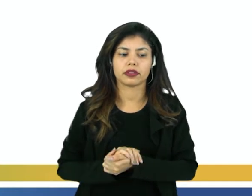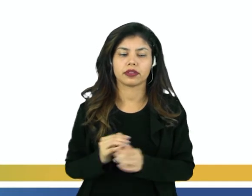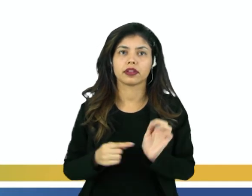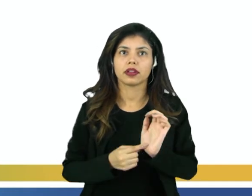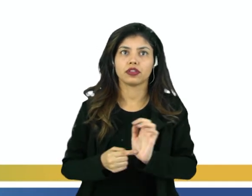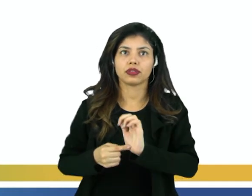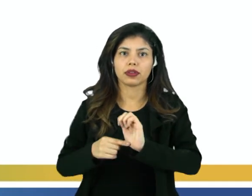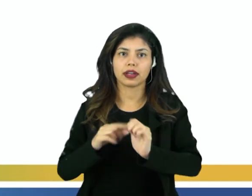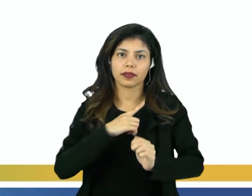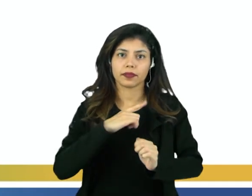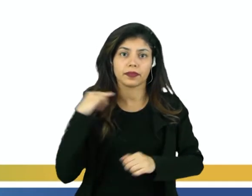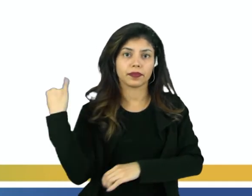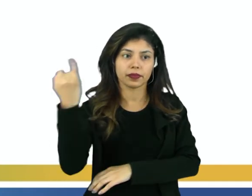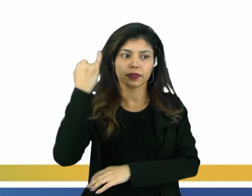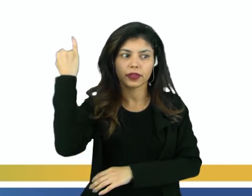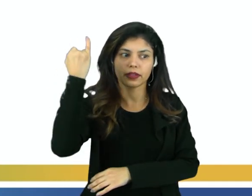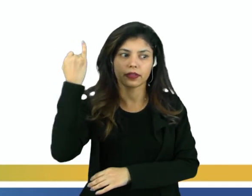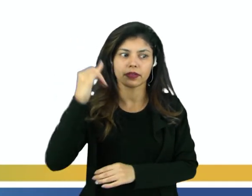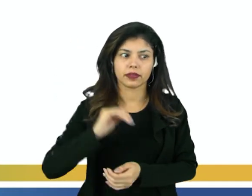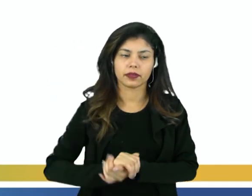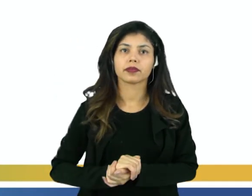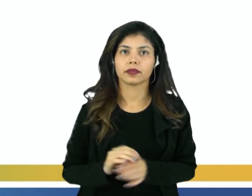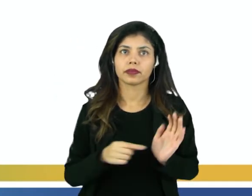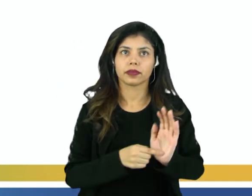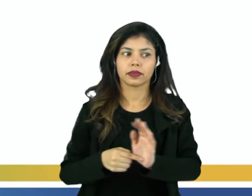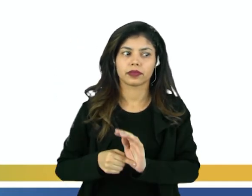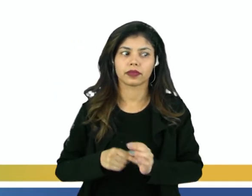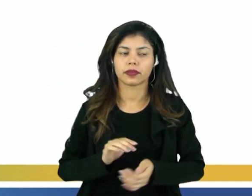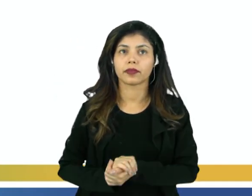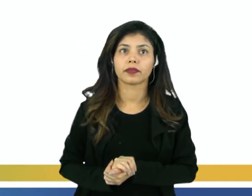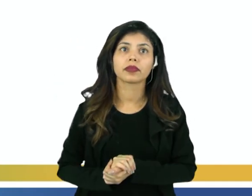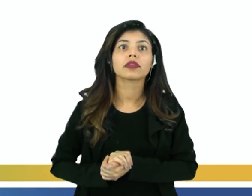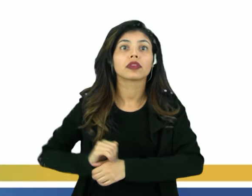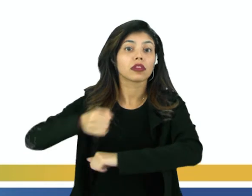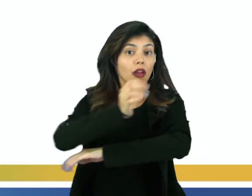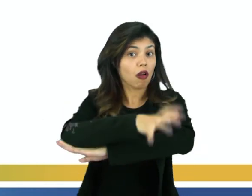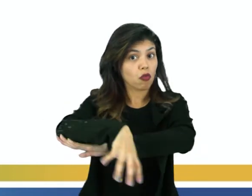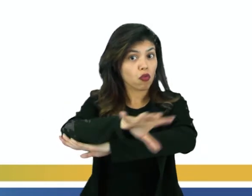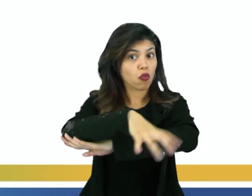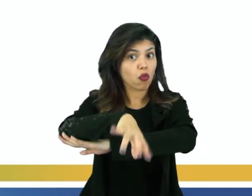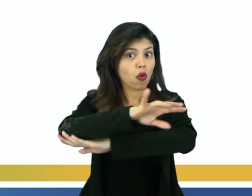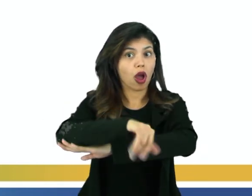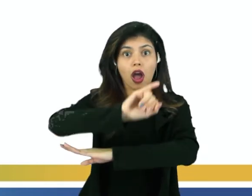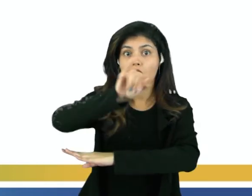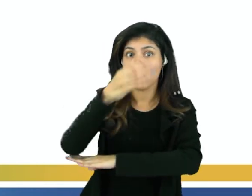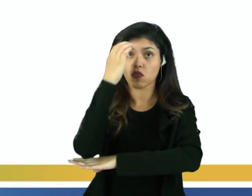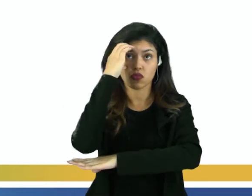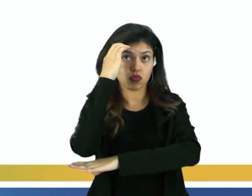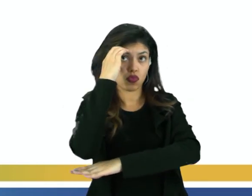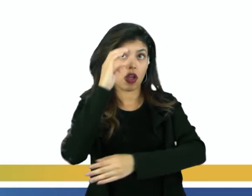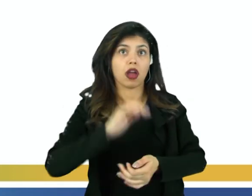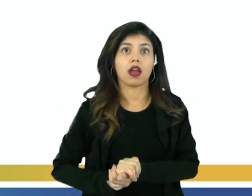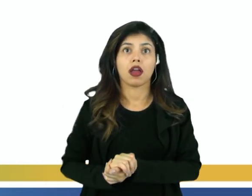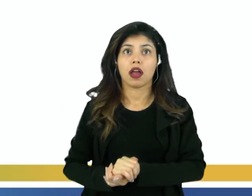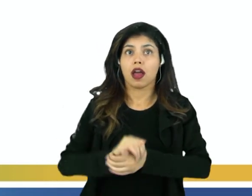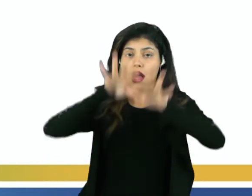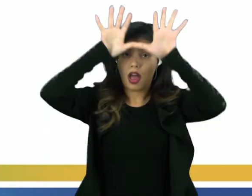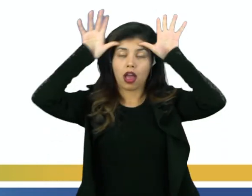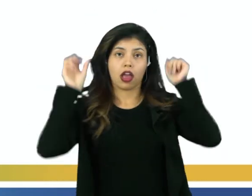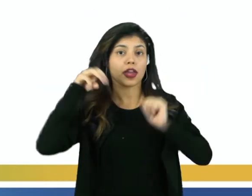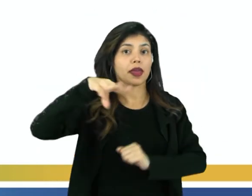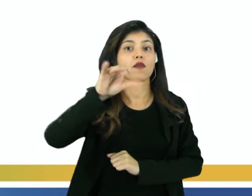As mais importantes são letra A, Purus, Juruá, Moa e Rio Acre.